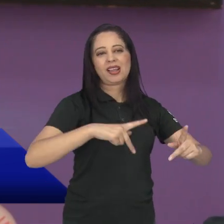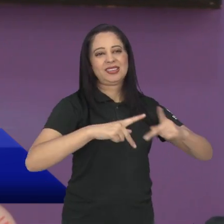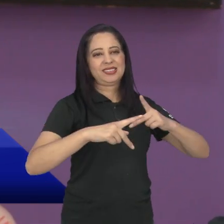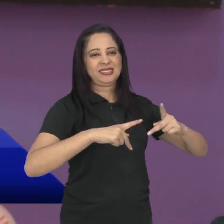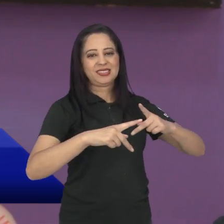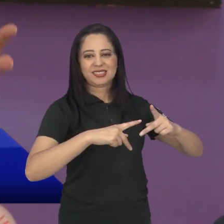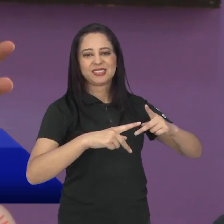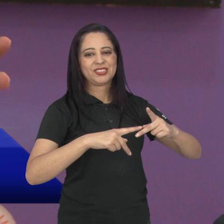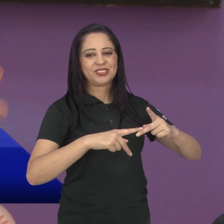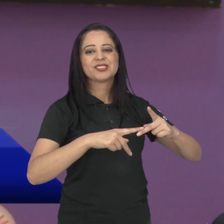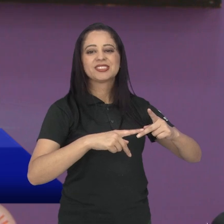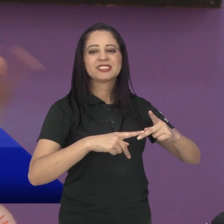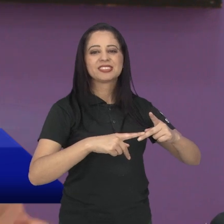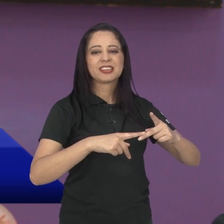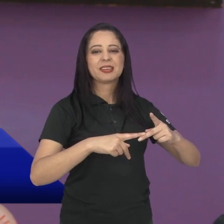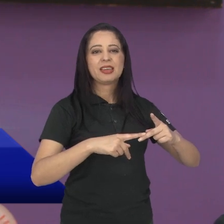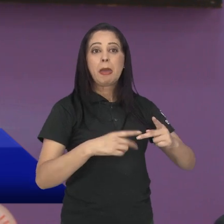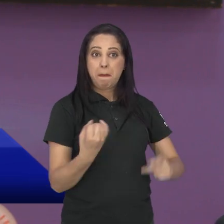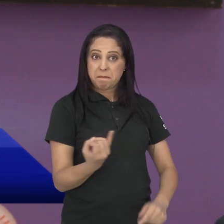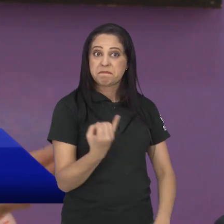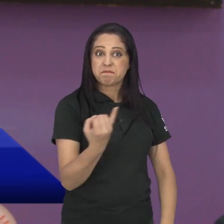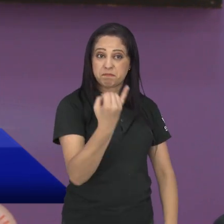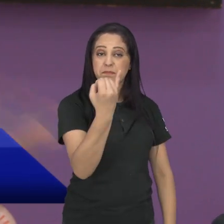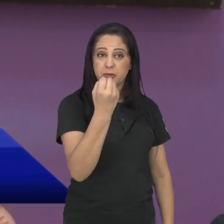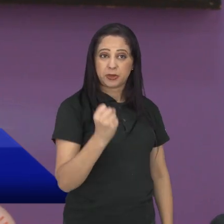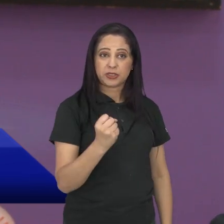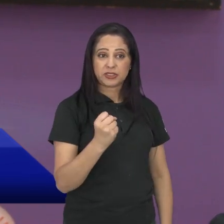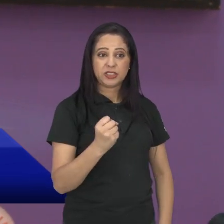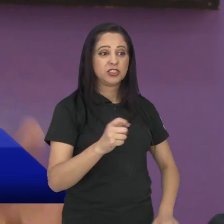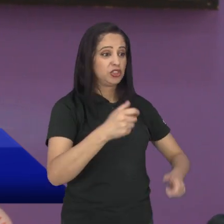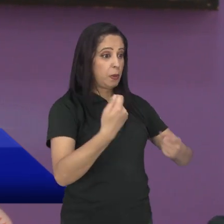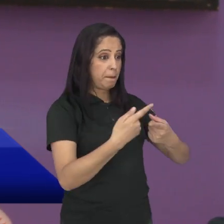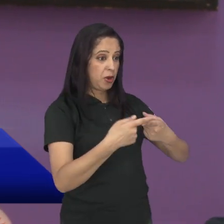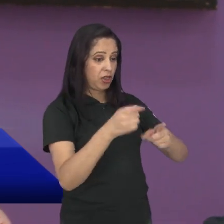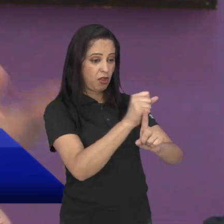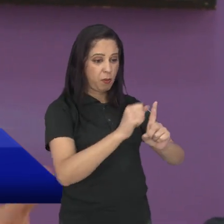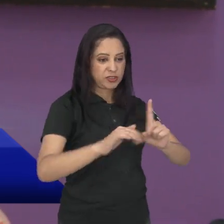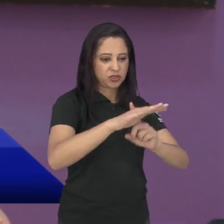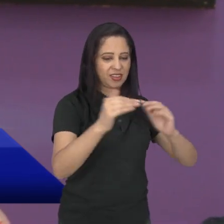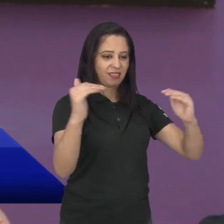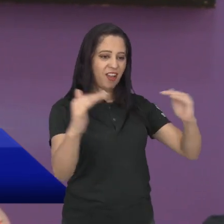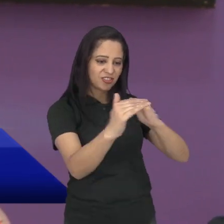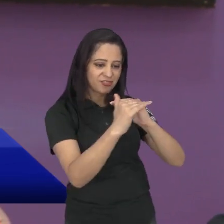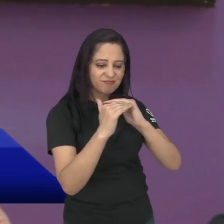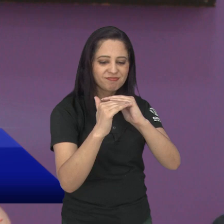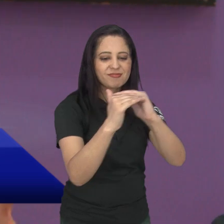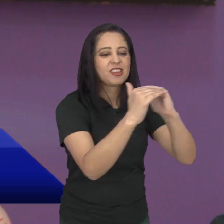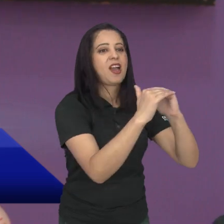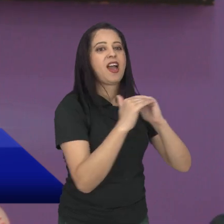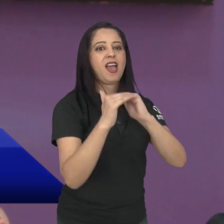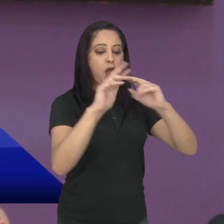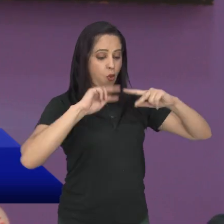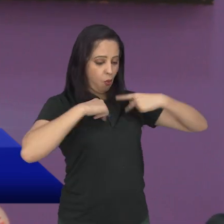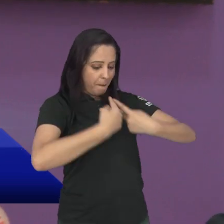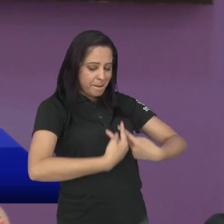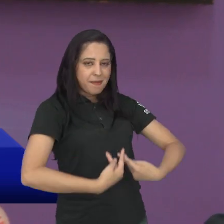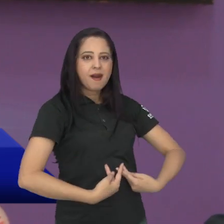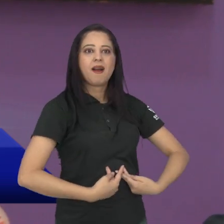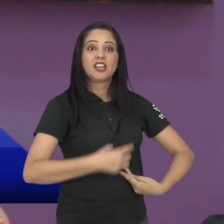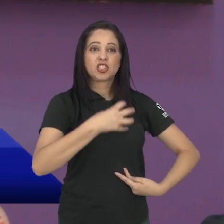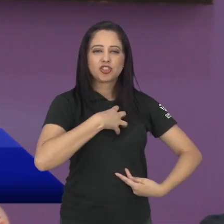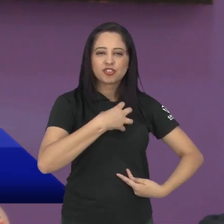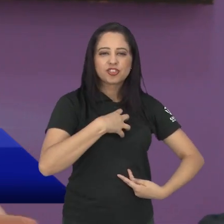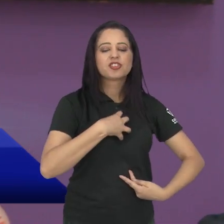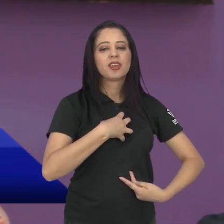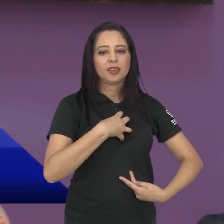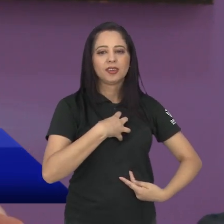São José dos Campos, que é extremamente importante para a construção de uma sociedade igualitária, humana, então a gente